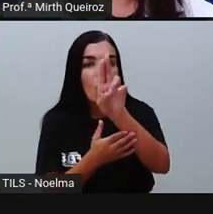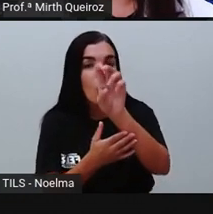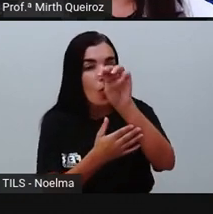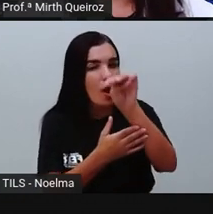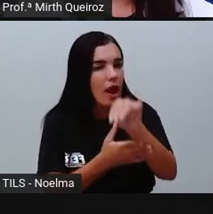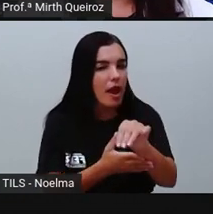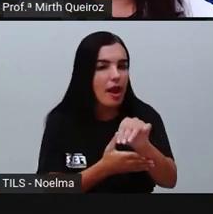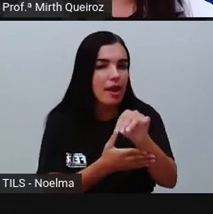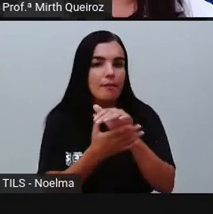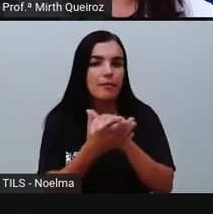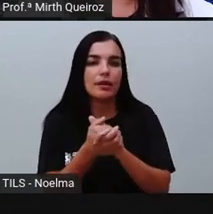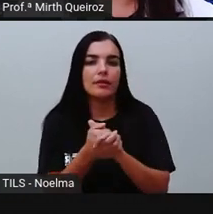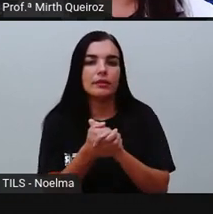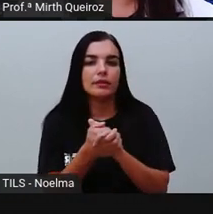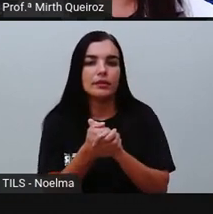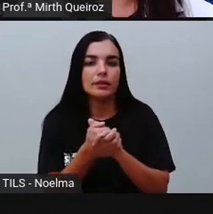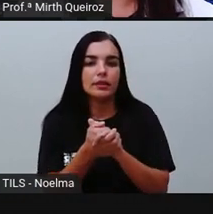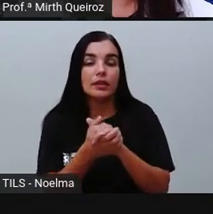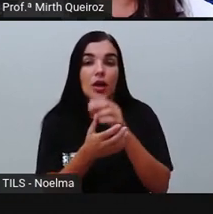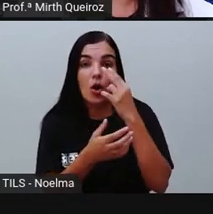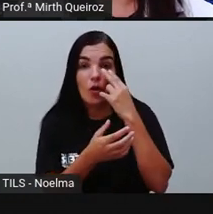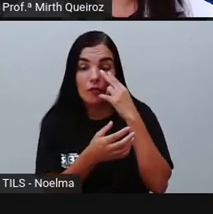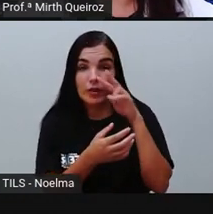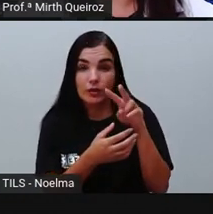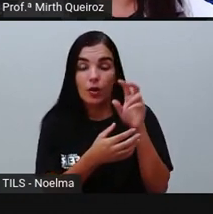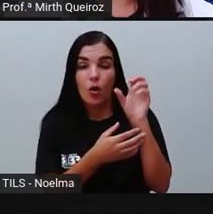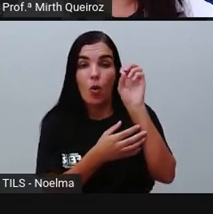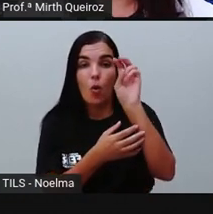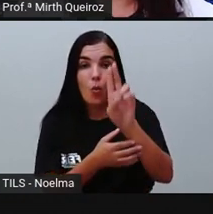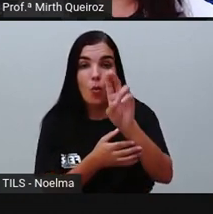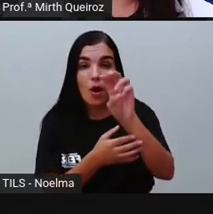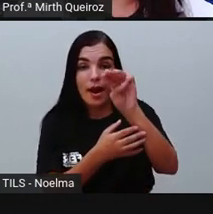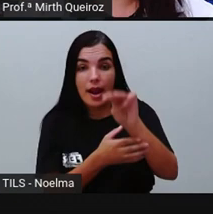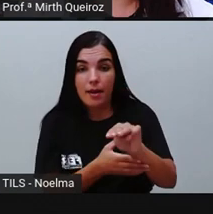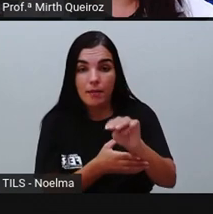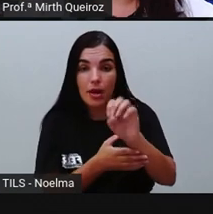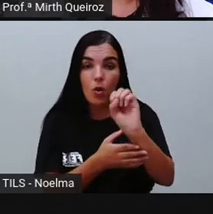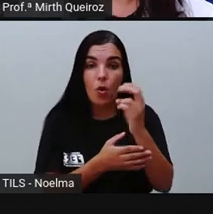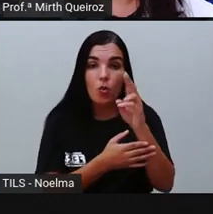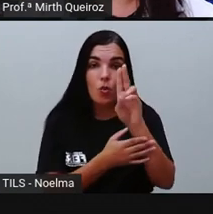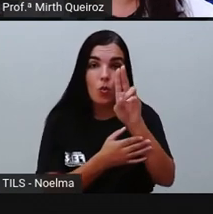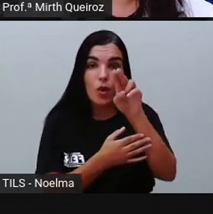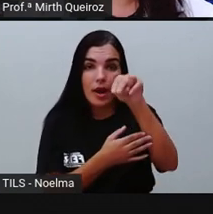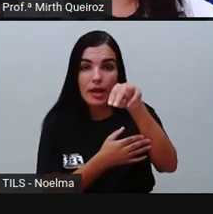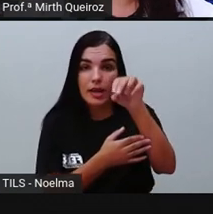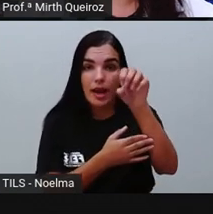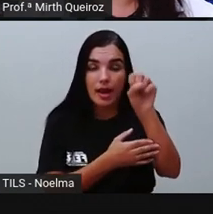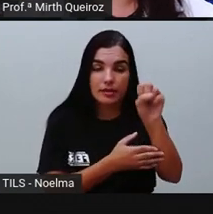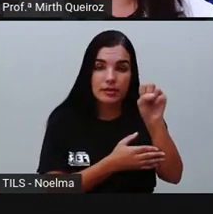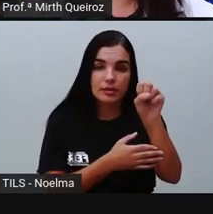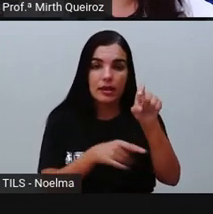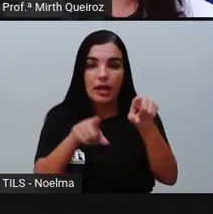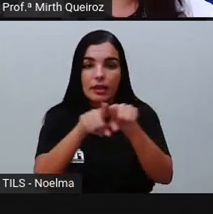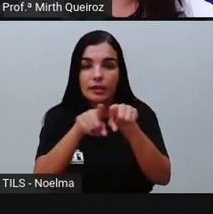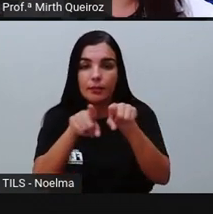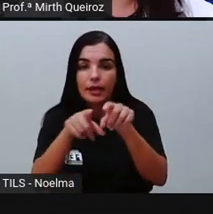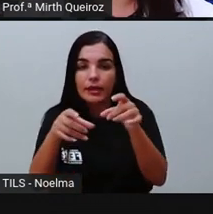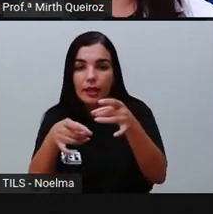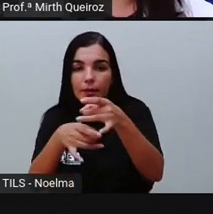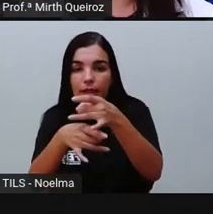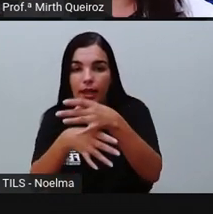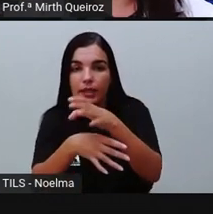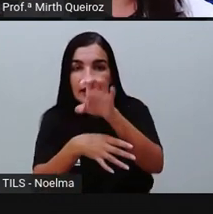Álbum, álbums, o M ou o M, S, né? Uns. Bíceps, pórceps,